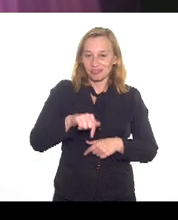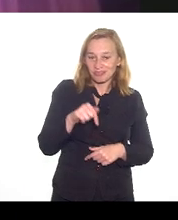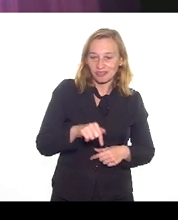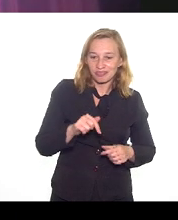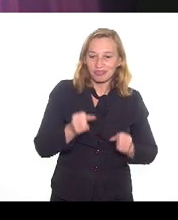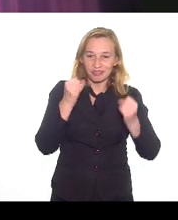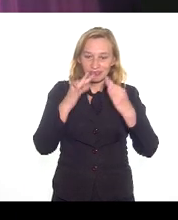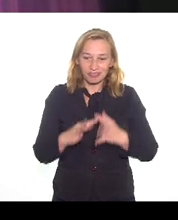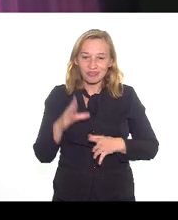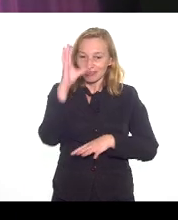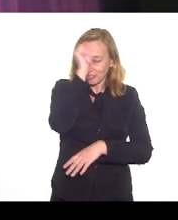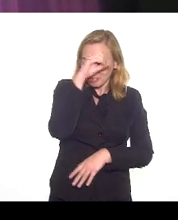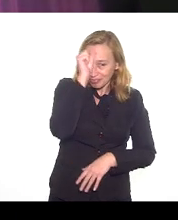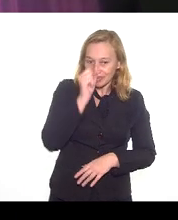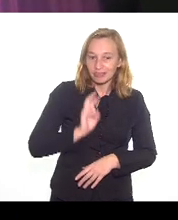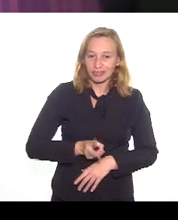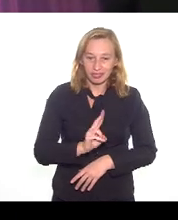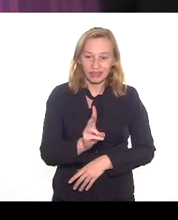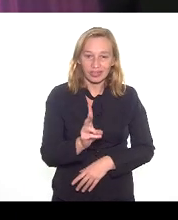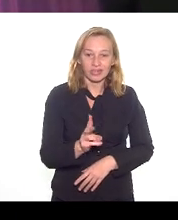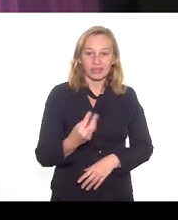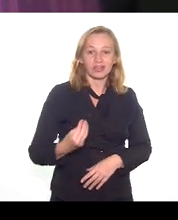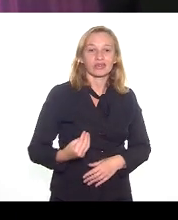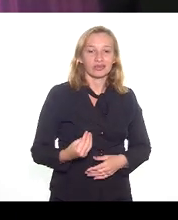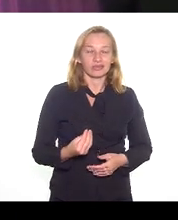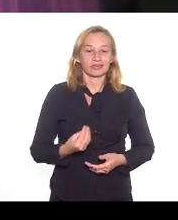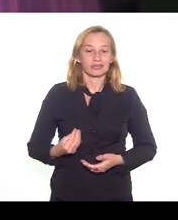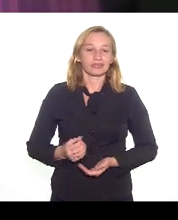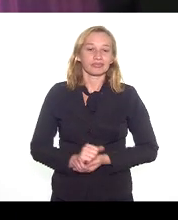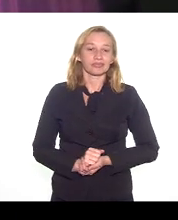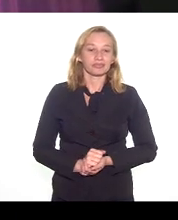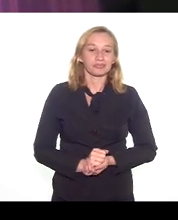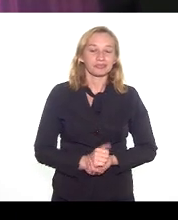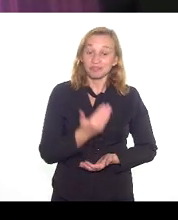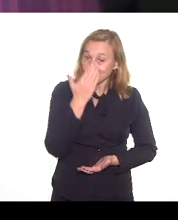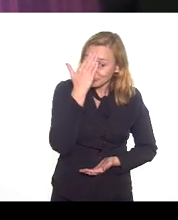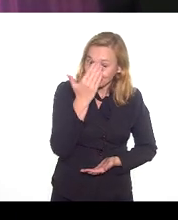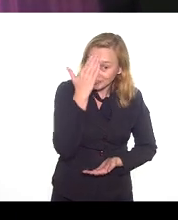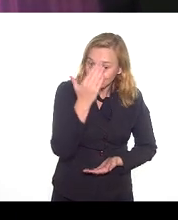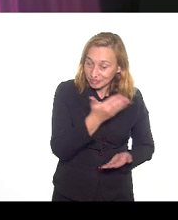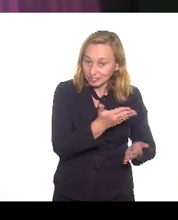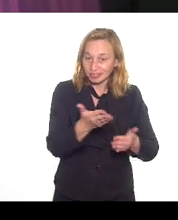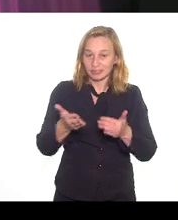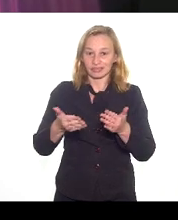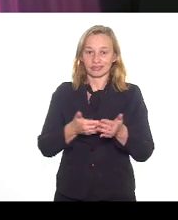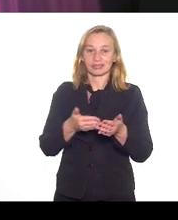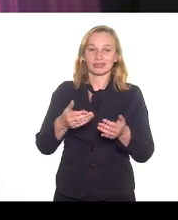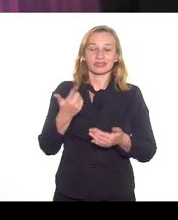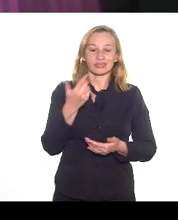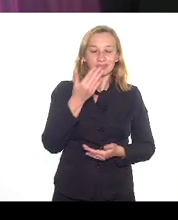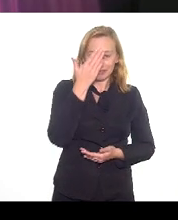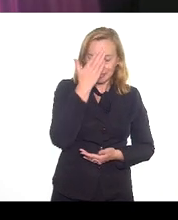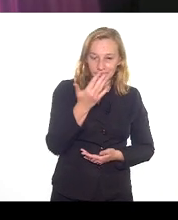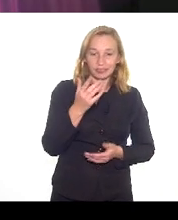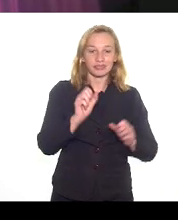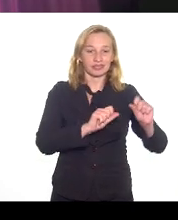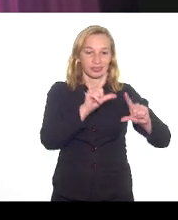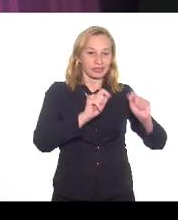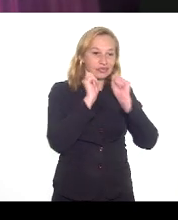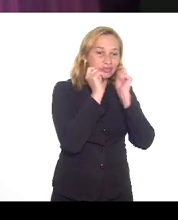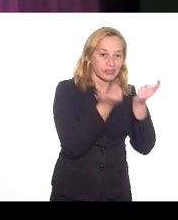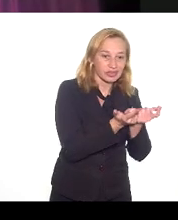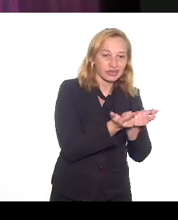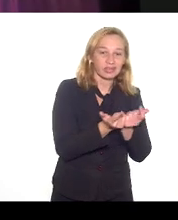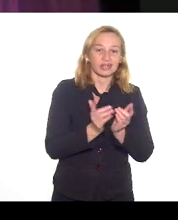dar explicação e aprender, sempre aprendendo que a vida é verdadeira. muito obrigada a Obrigada a todos. Obrigada mais uma vez à TV Alerja. A gente